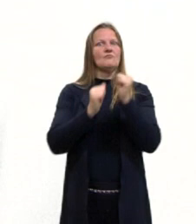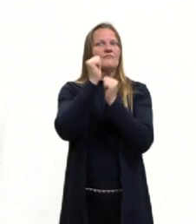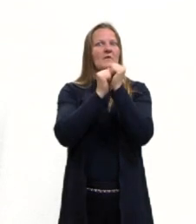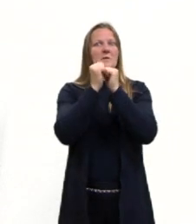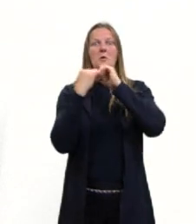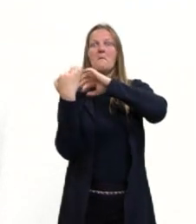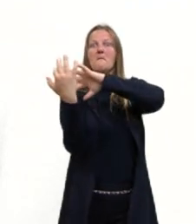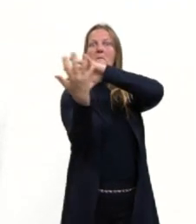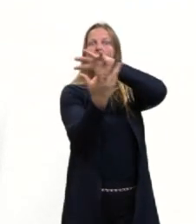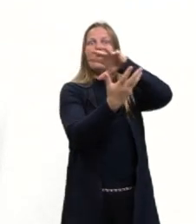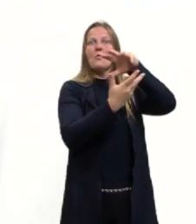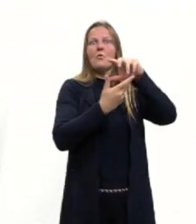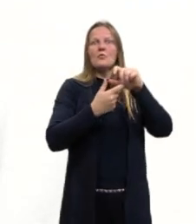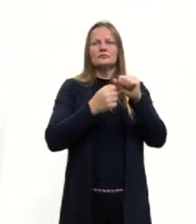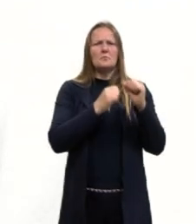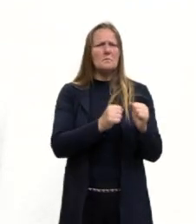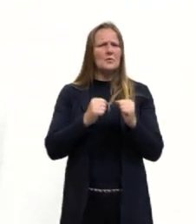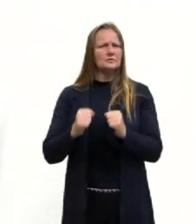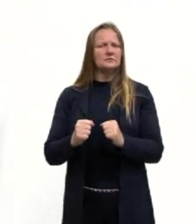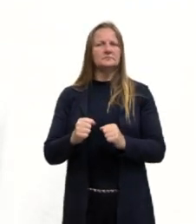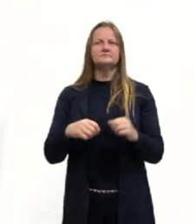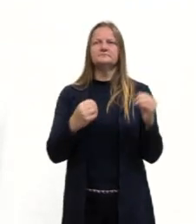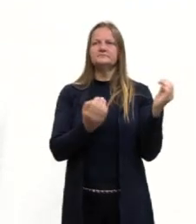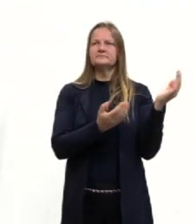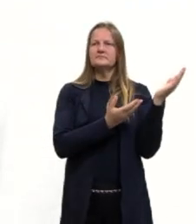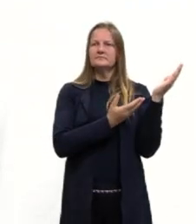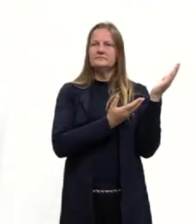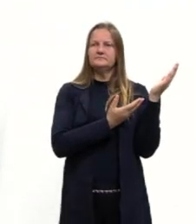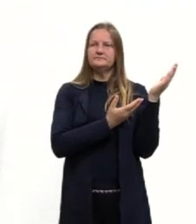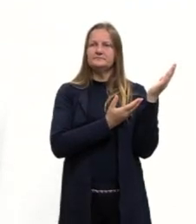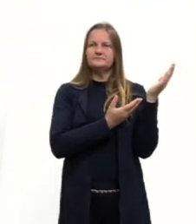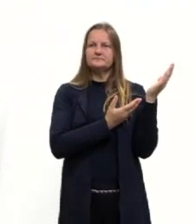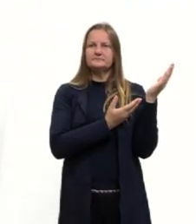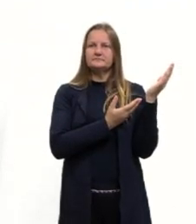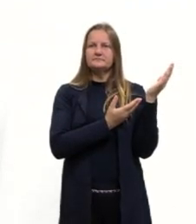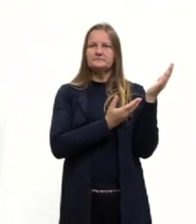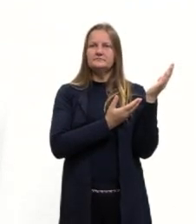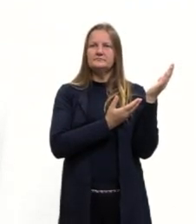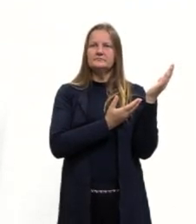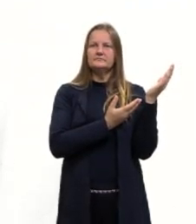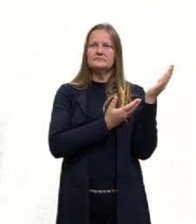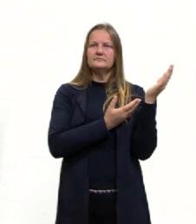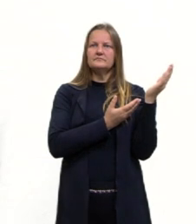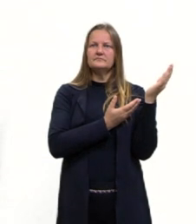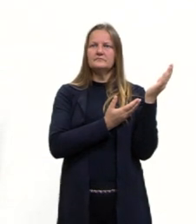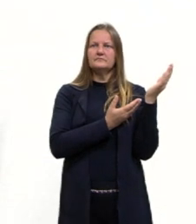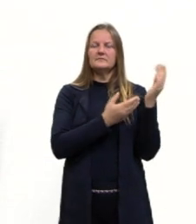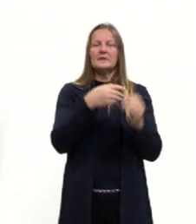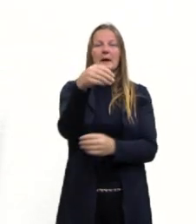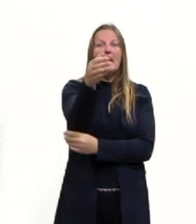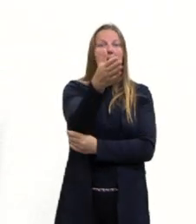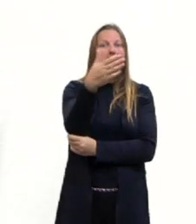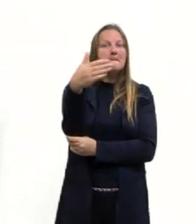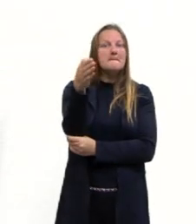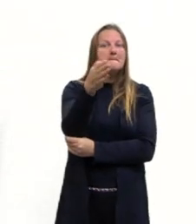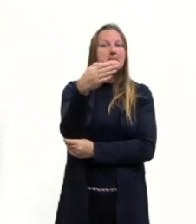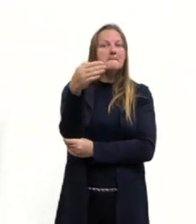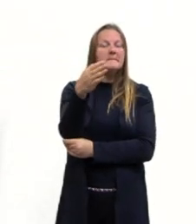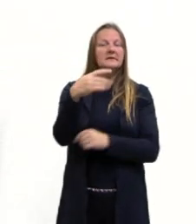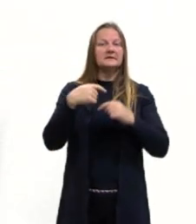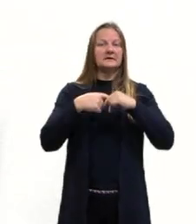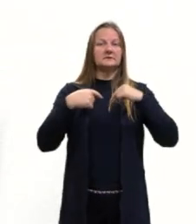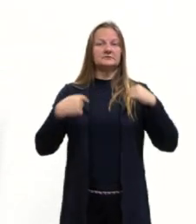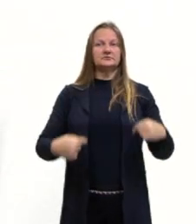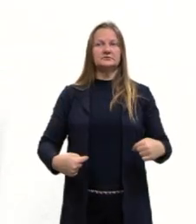mundo, tá? Aqui eu trago pra vocês, vai mostrar aqui, a bandeirinha chinesa, né, ela é vermelha com